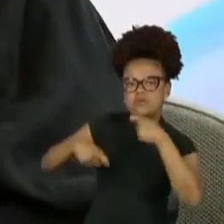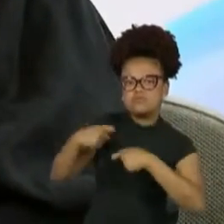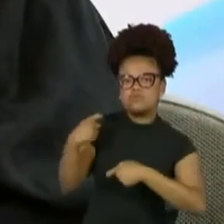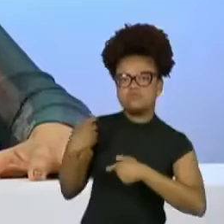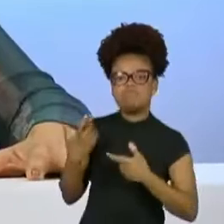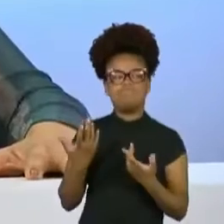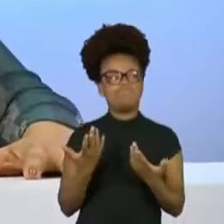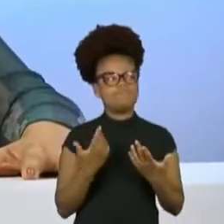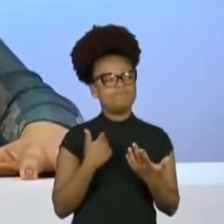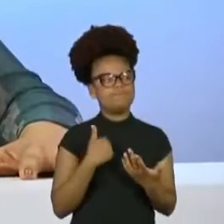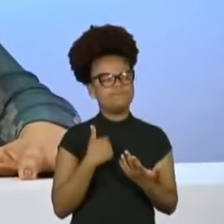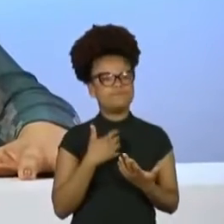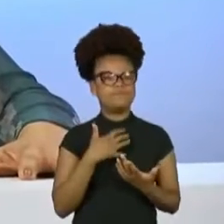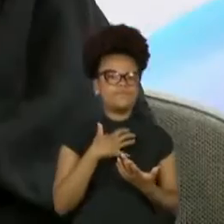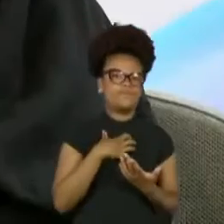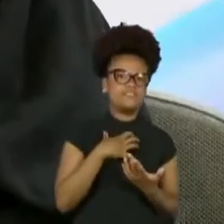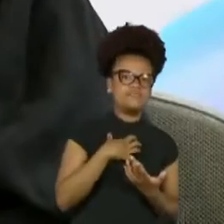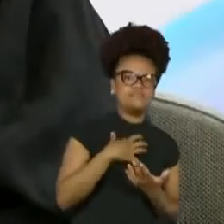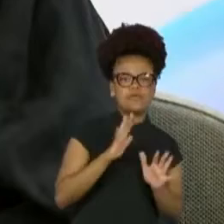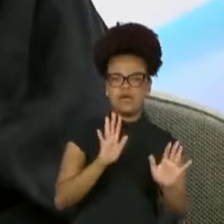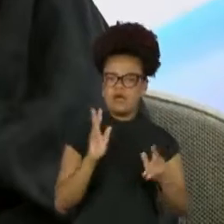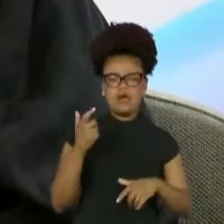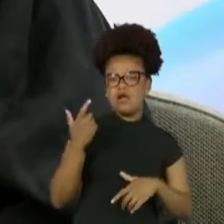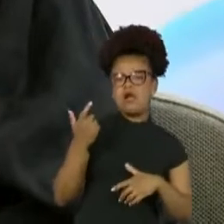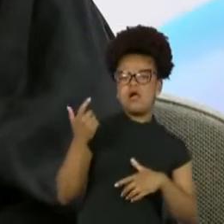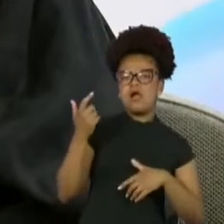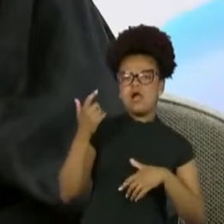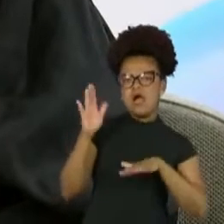filme. Não, mas o olhar das pessoas. Ah, sim.